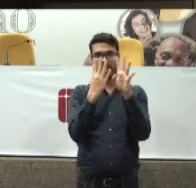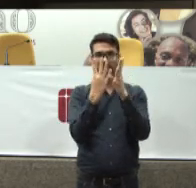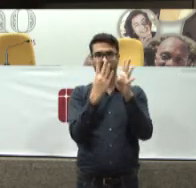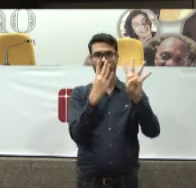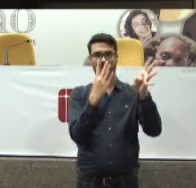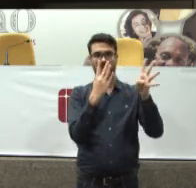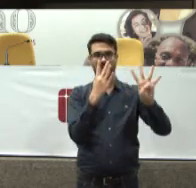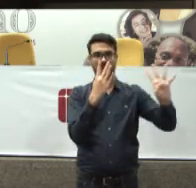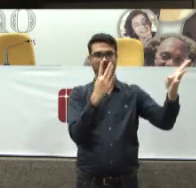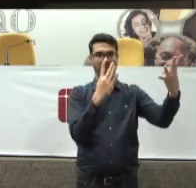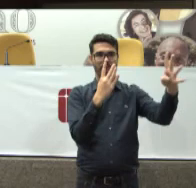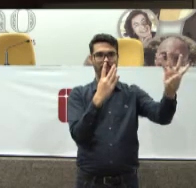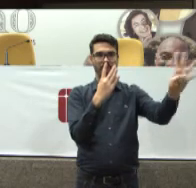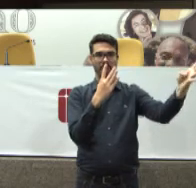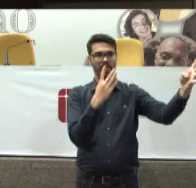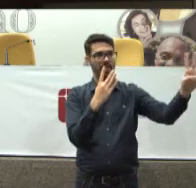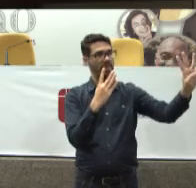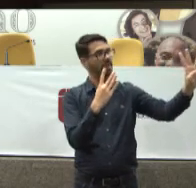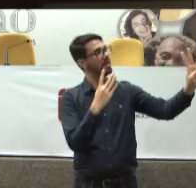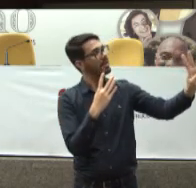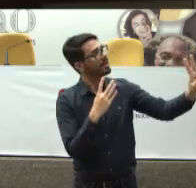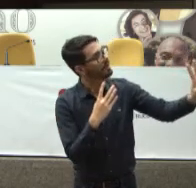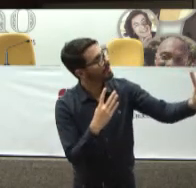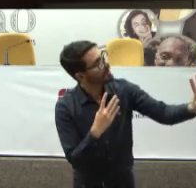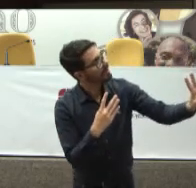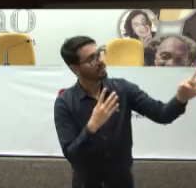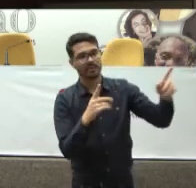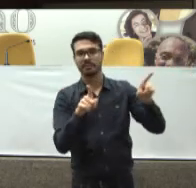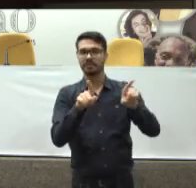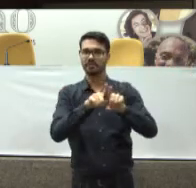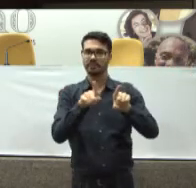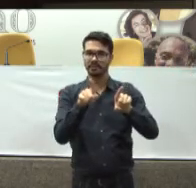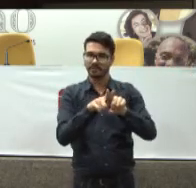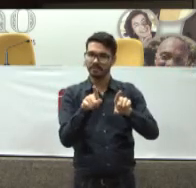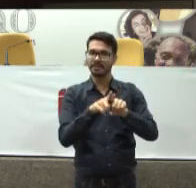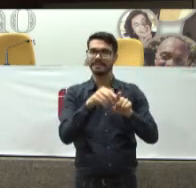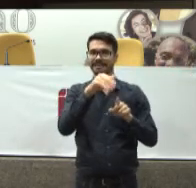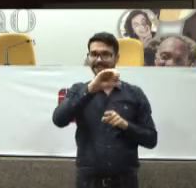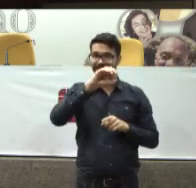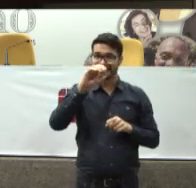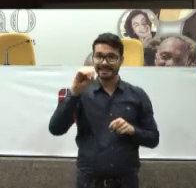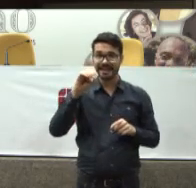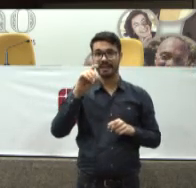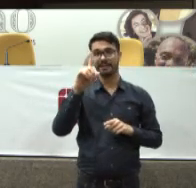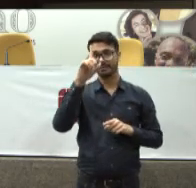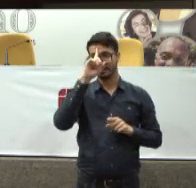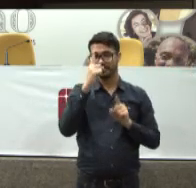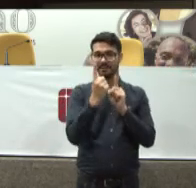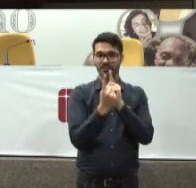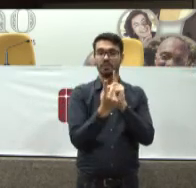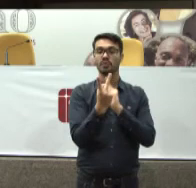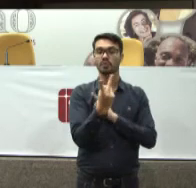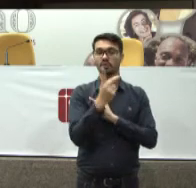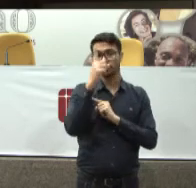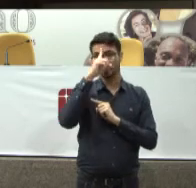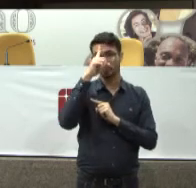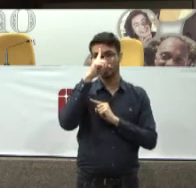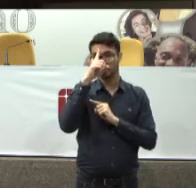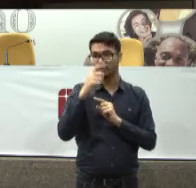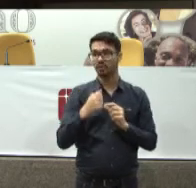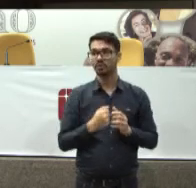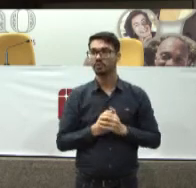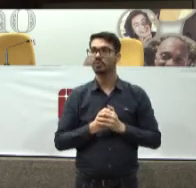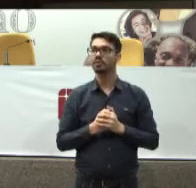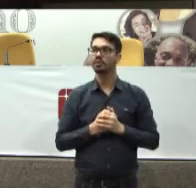elas entram Tem um espaço Bem grande Sem atendimento dia Para dois defensores Se revezando